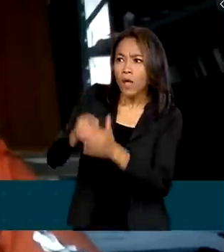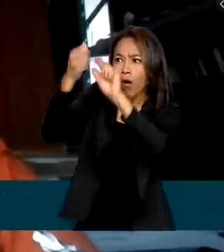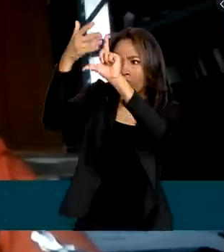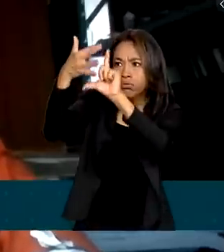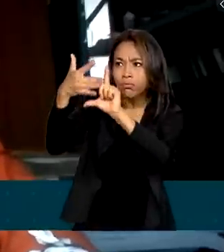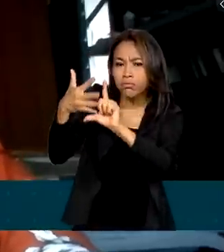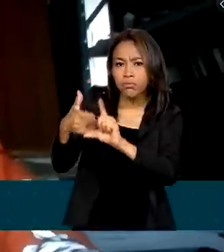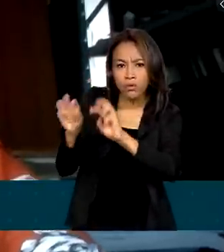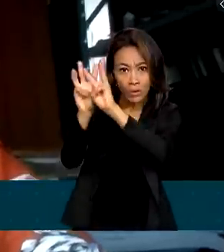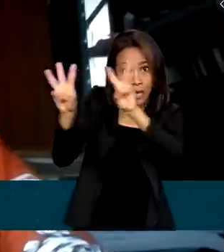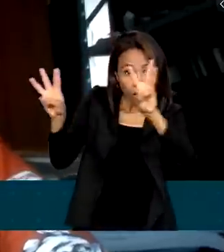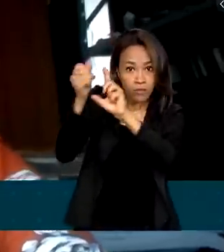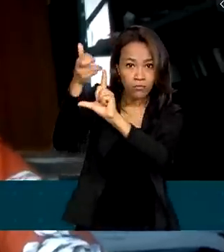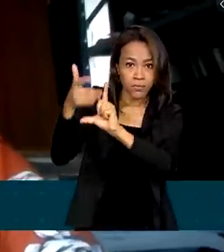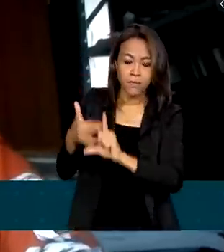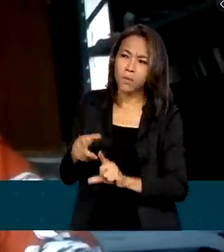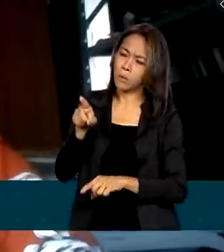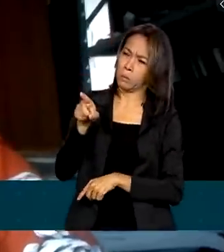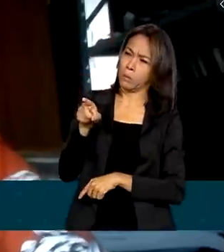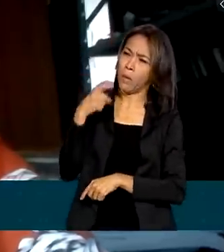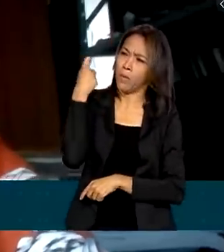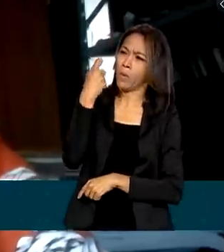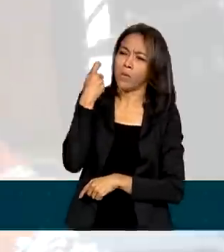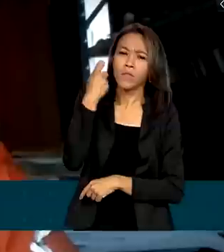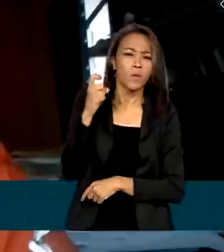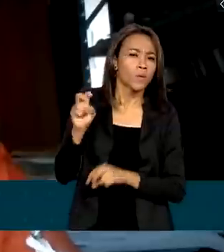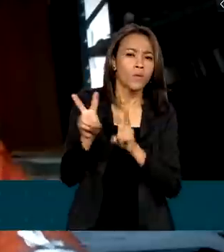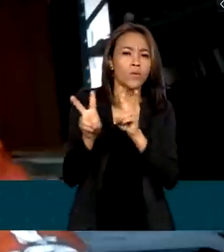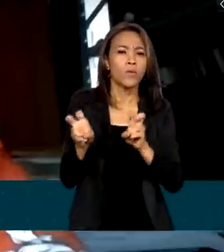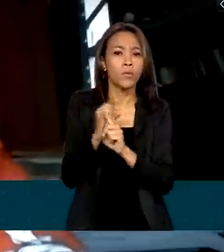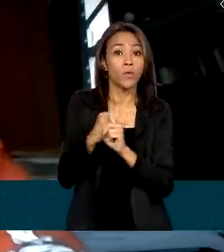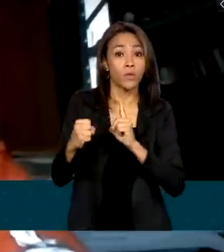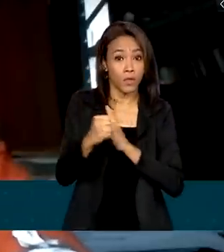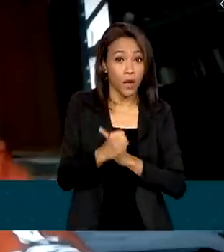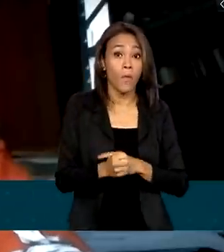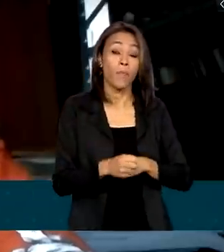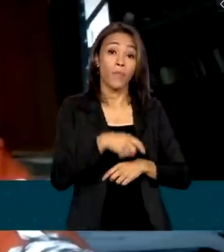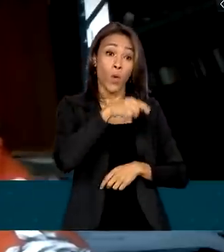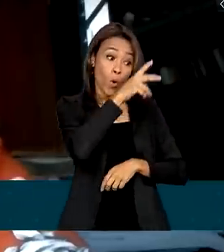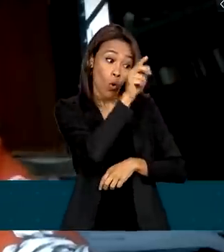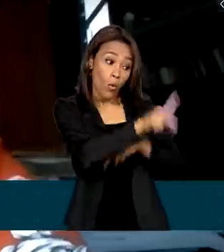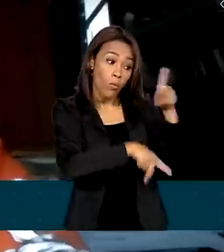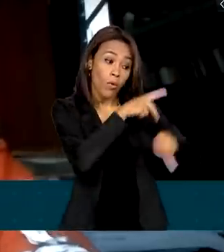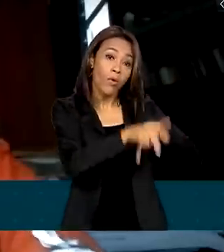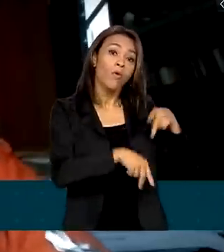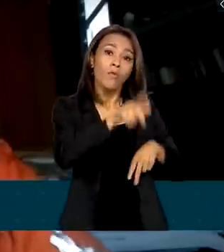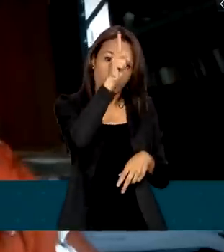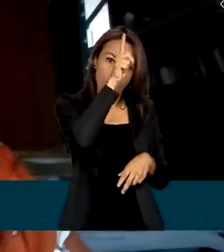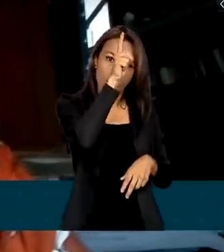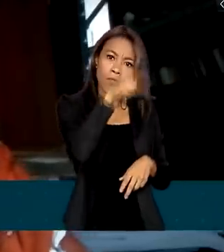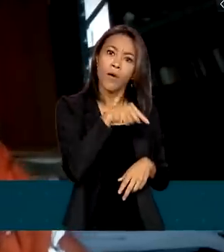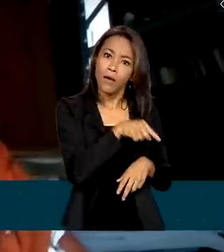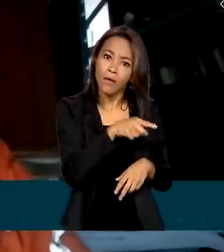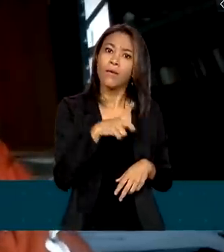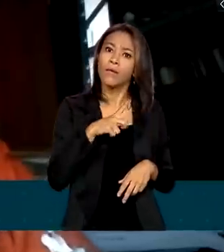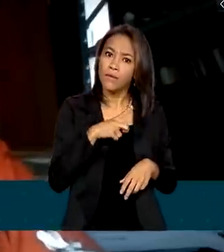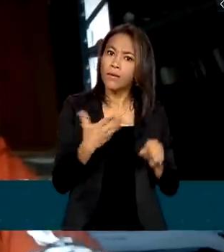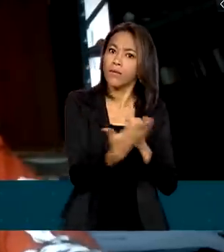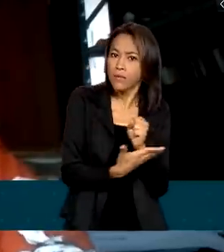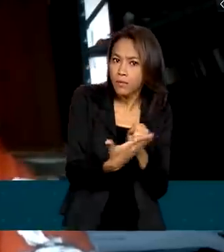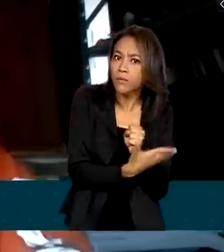preocupação com o social. Os alemães partem dessas premissas